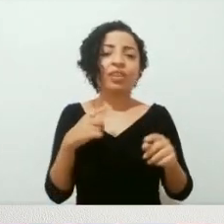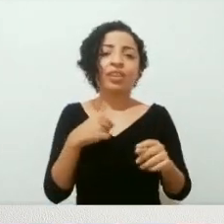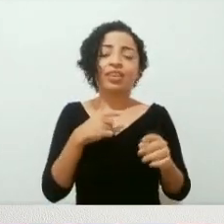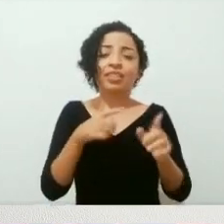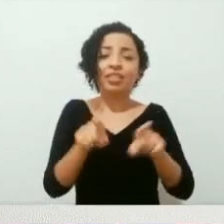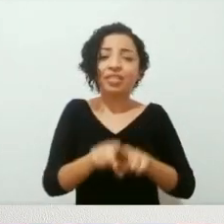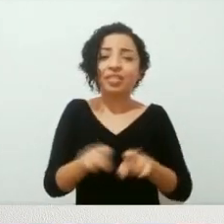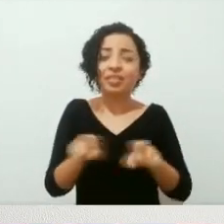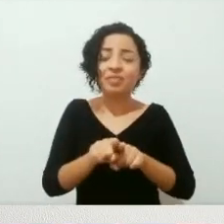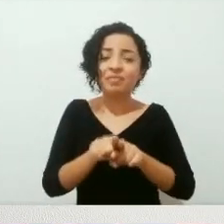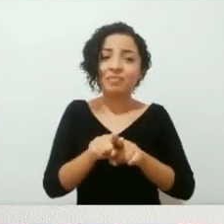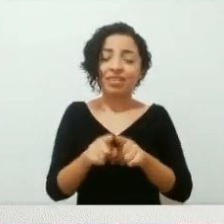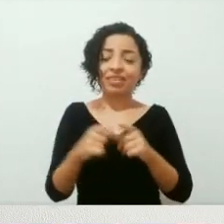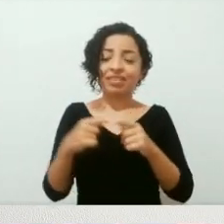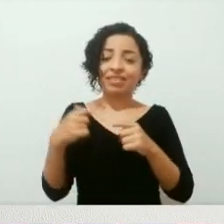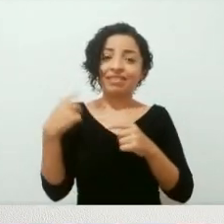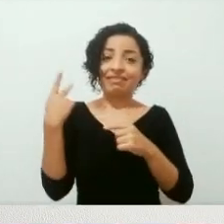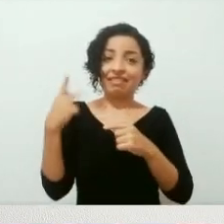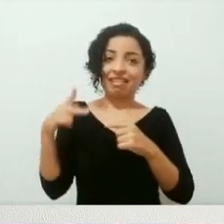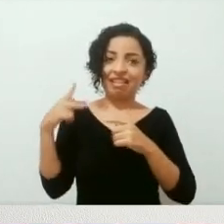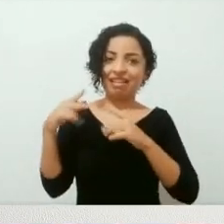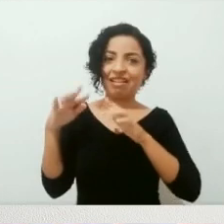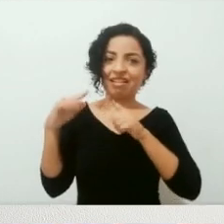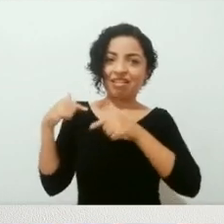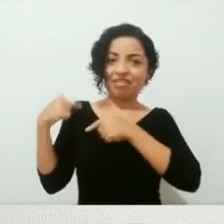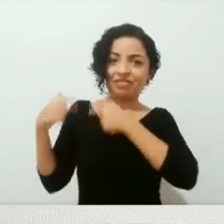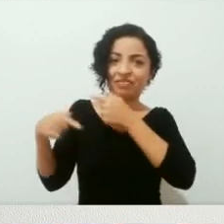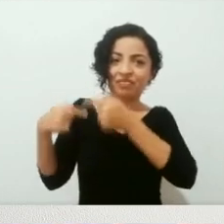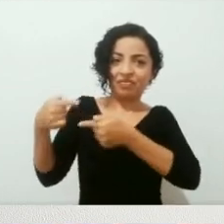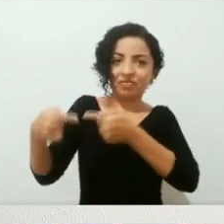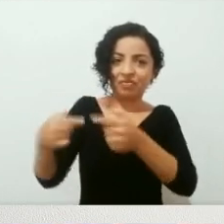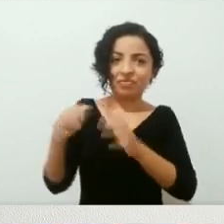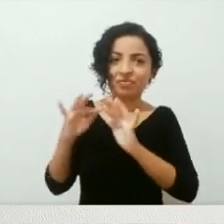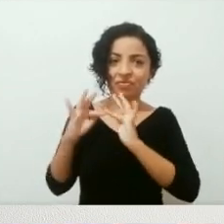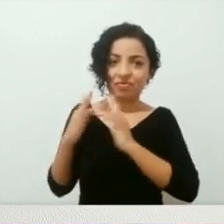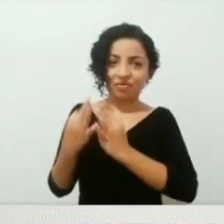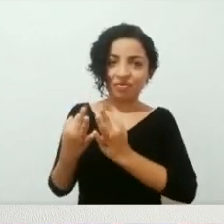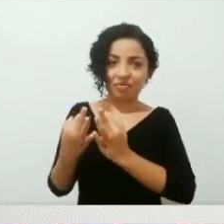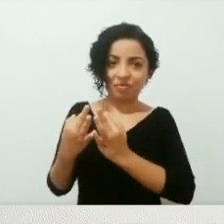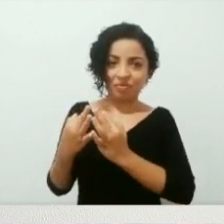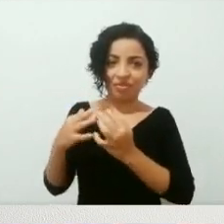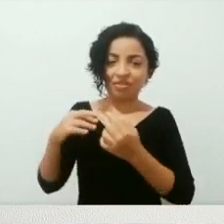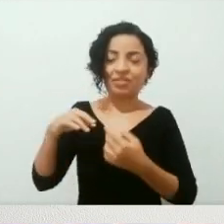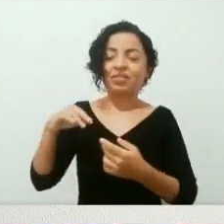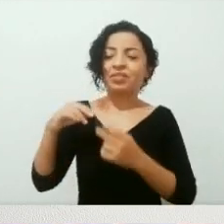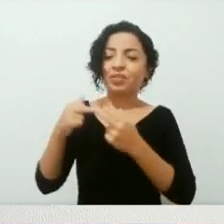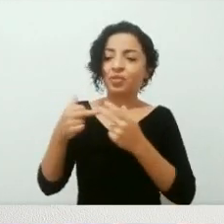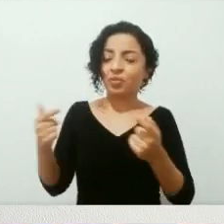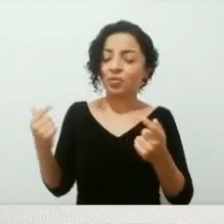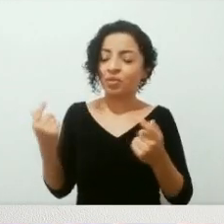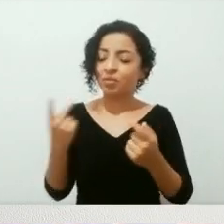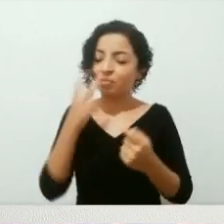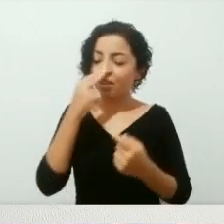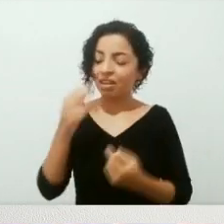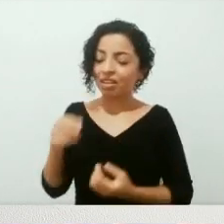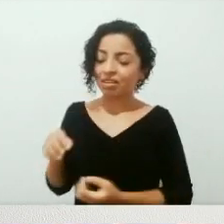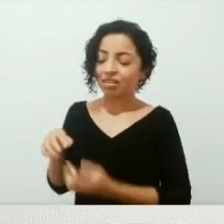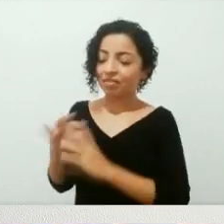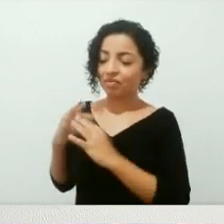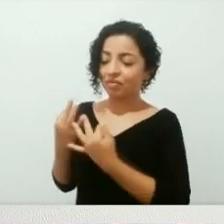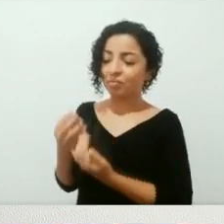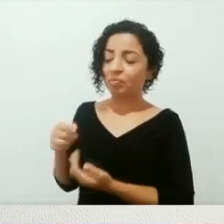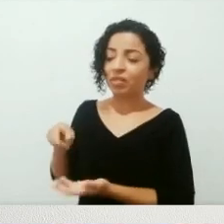questões de genealogia da esperança, por mais que elas sejam citadas, elas não são aprofundadas. Elas estão lá, mas sempre